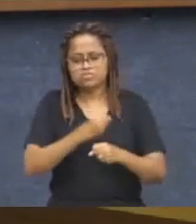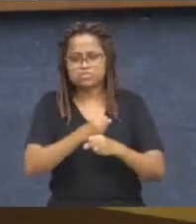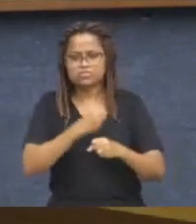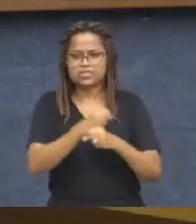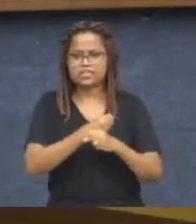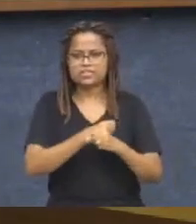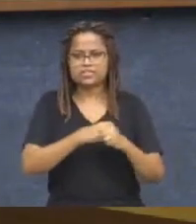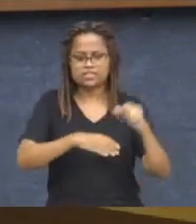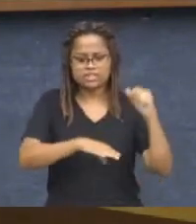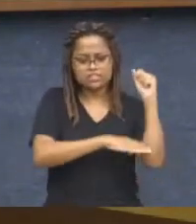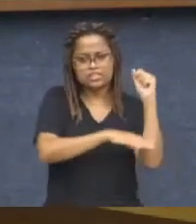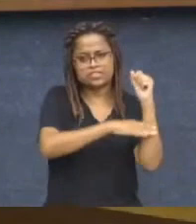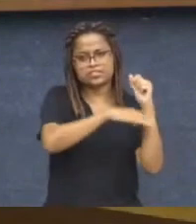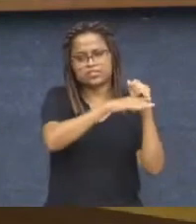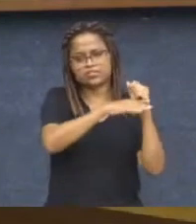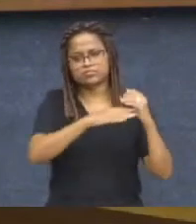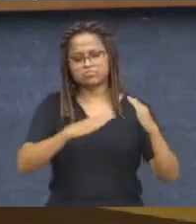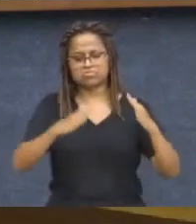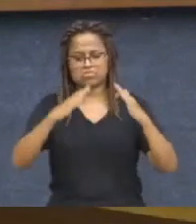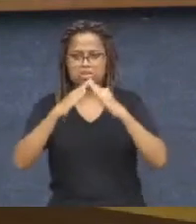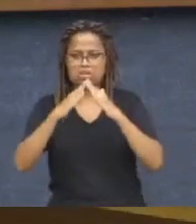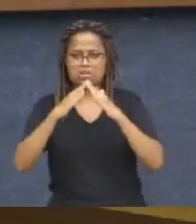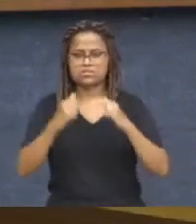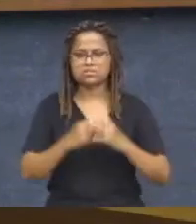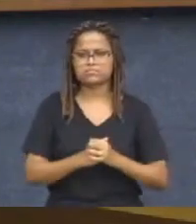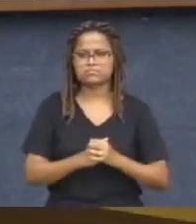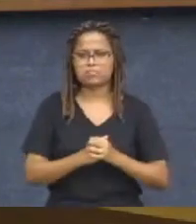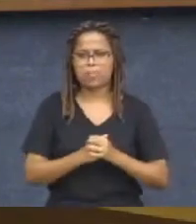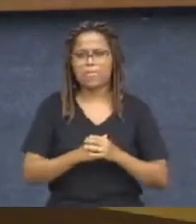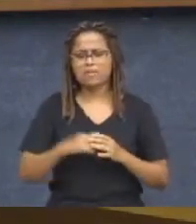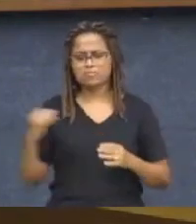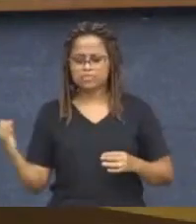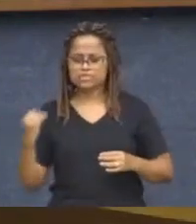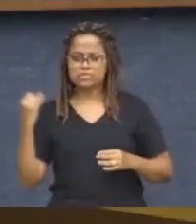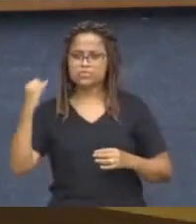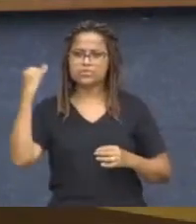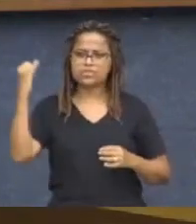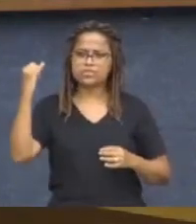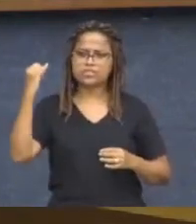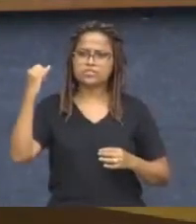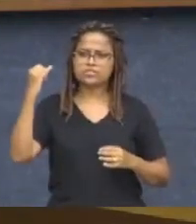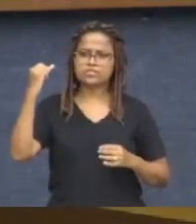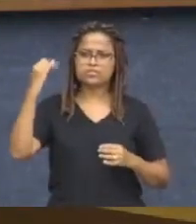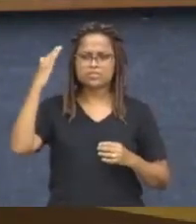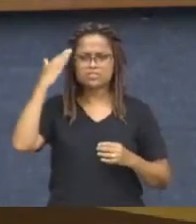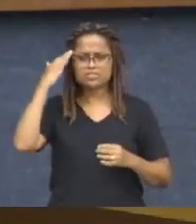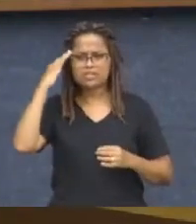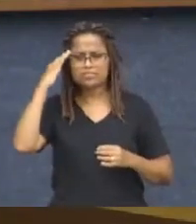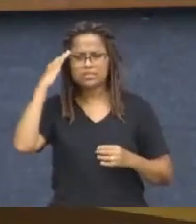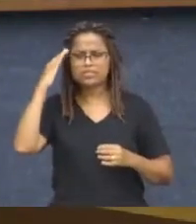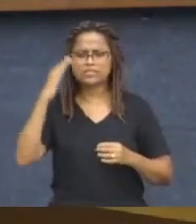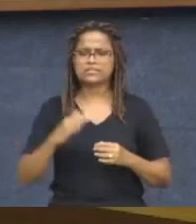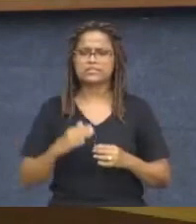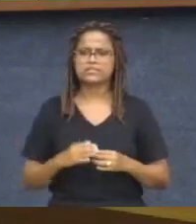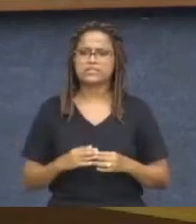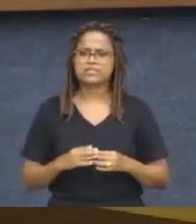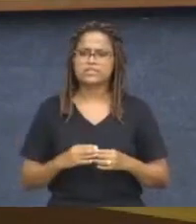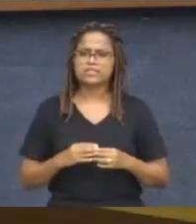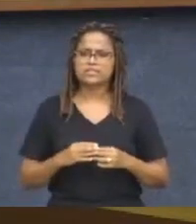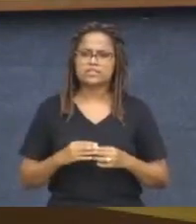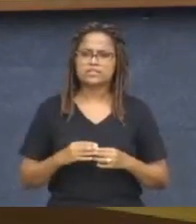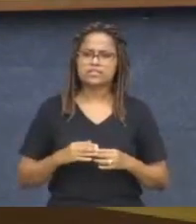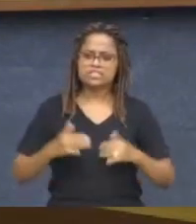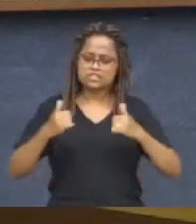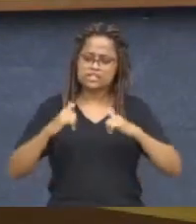esse projeto de lei é muito importante para a gente realmente reconhecer que as energias renováveis, elas são uma